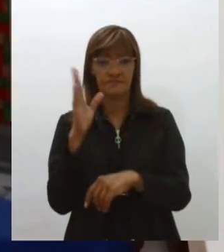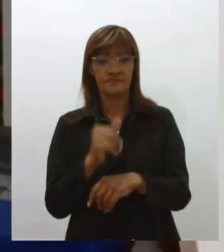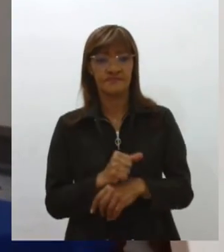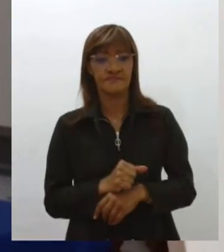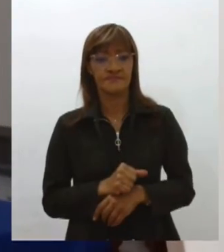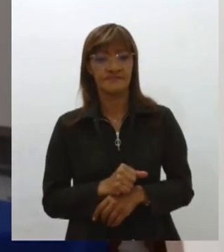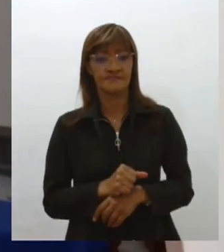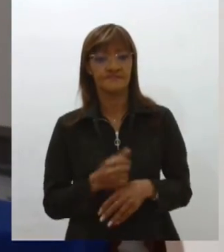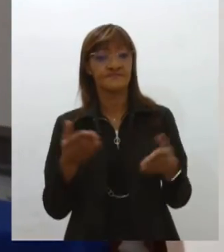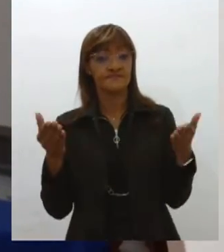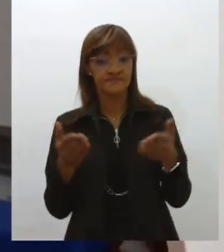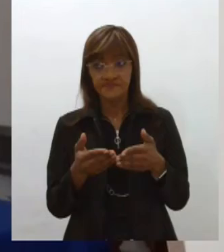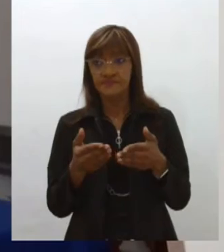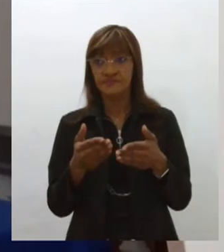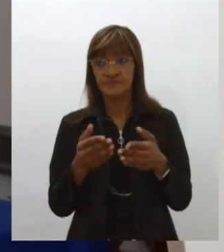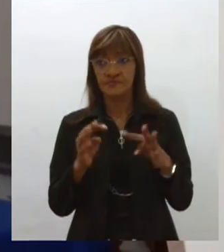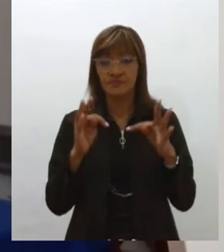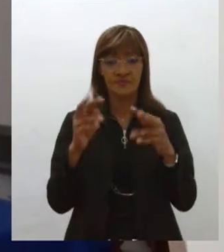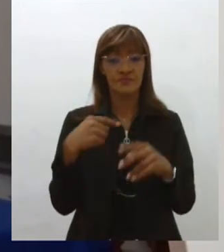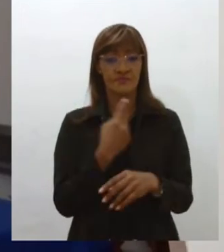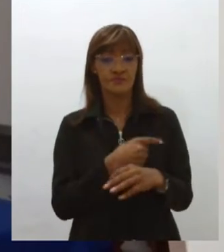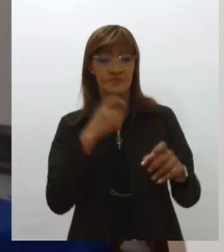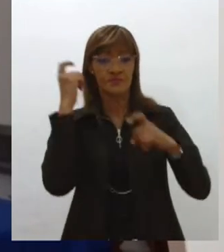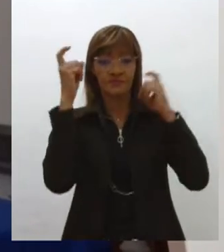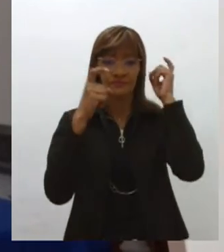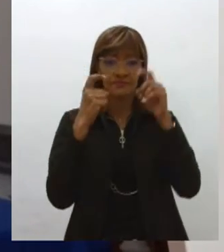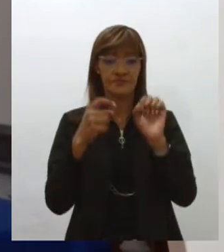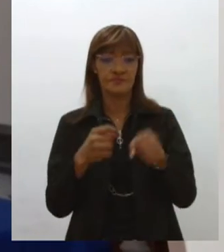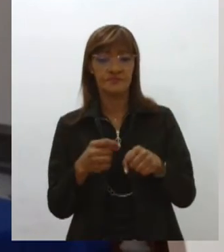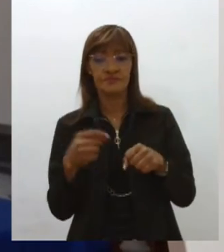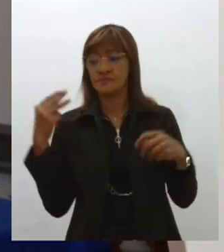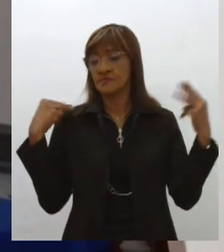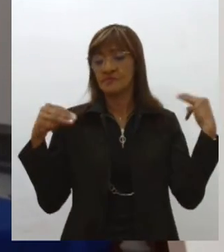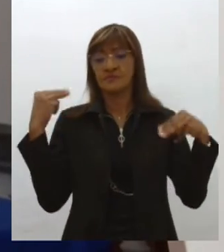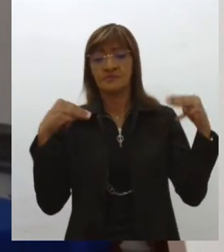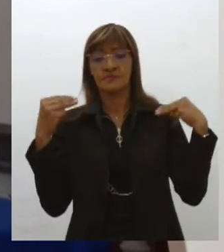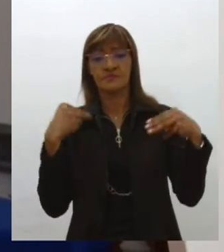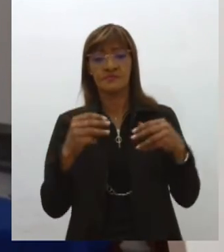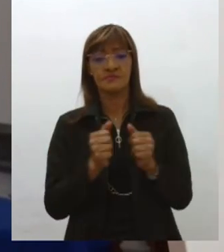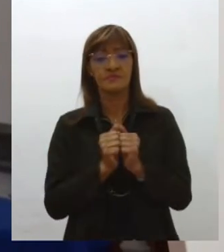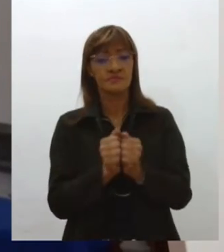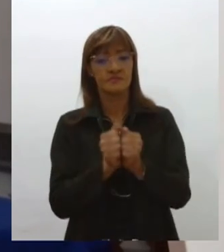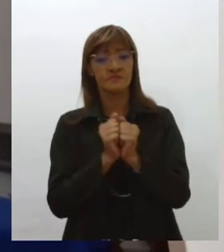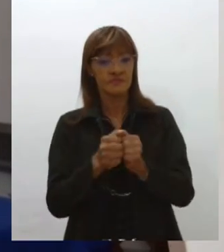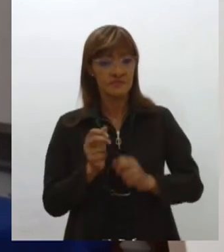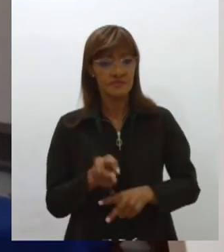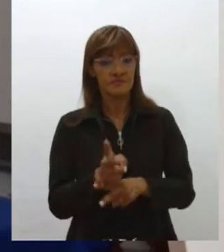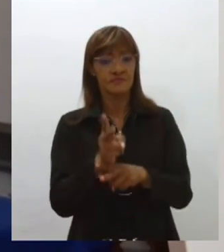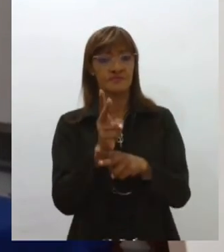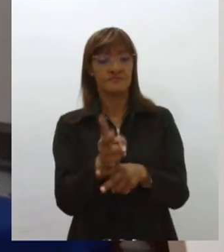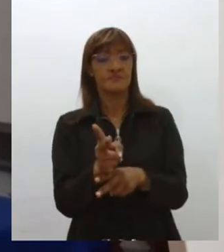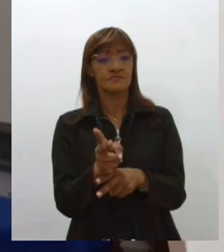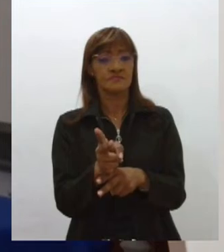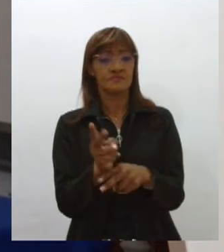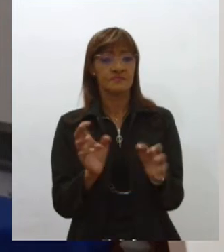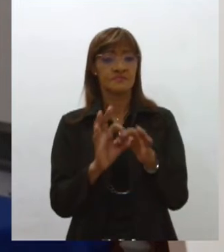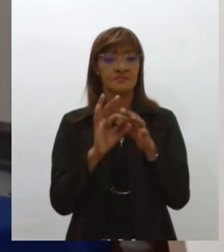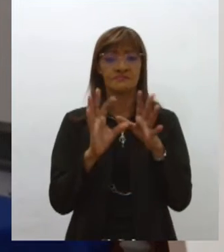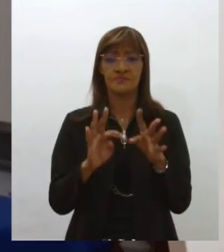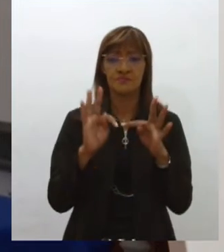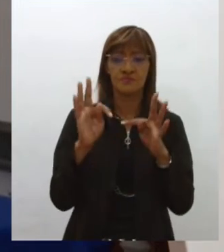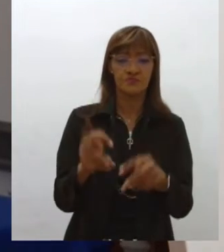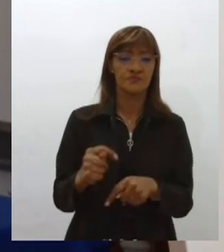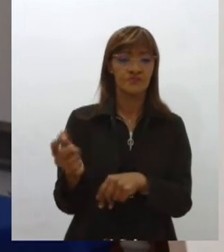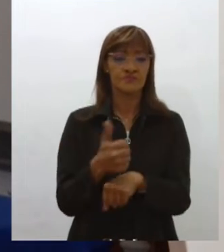preocupação de todos e a marinha ao longo dos anos sempre esteve de prontidão, atenta, disponibilizando todo o pessoal, principalmente as